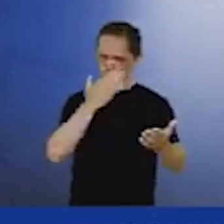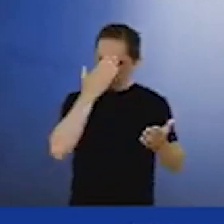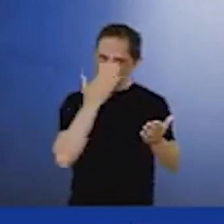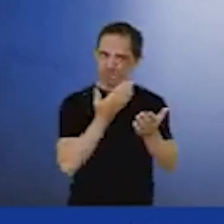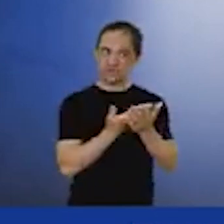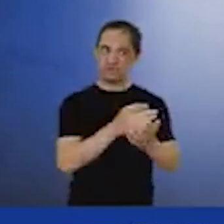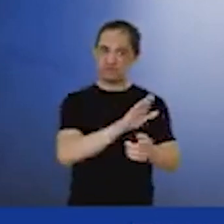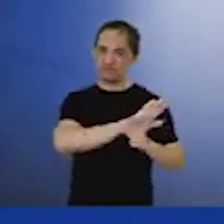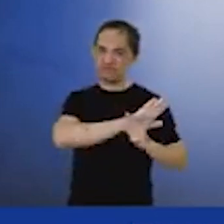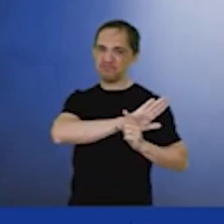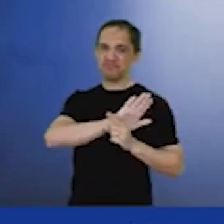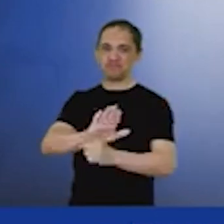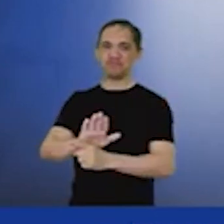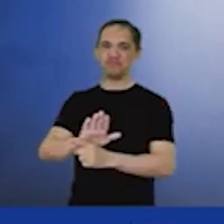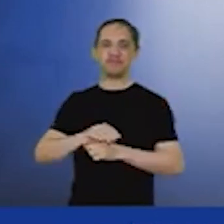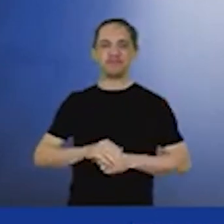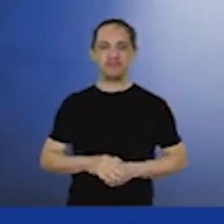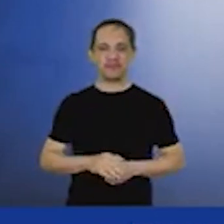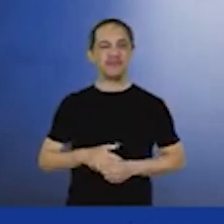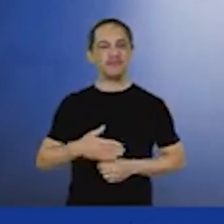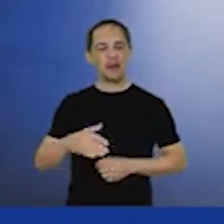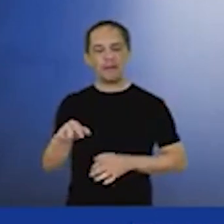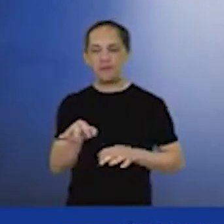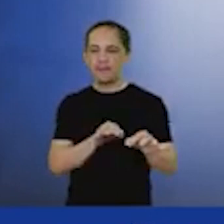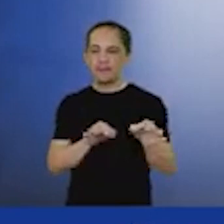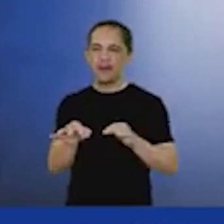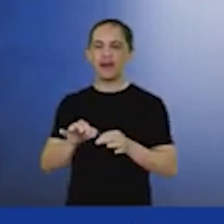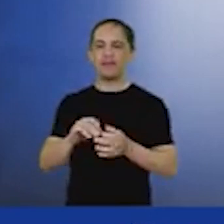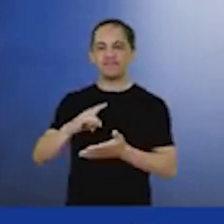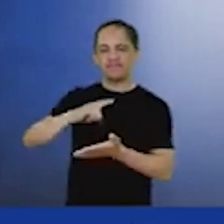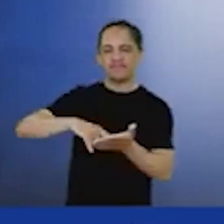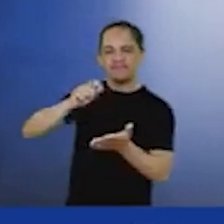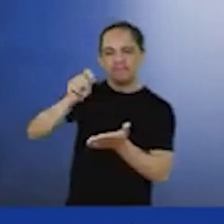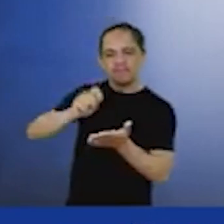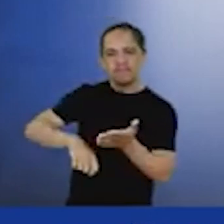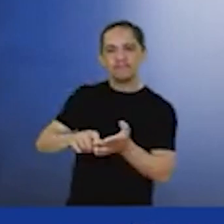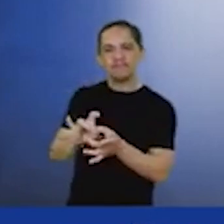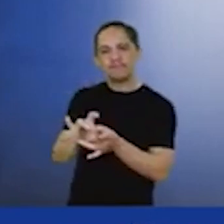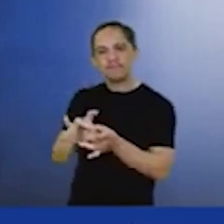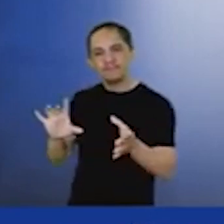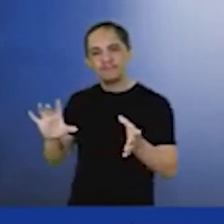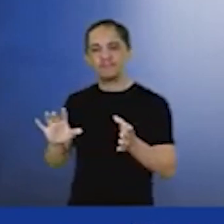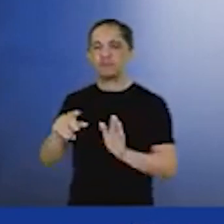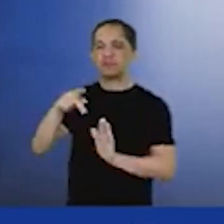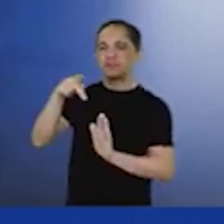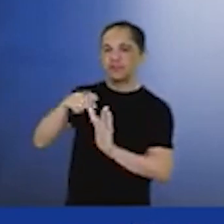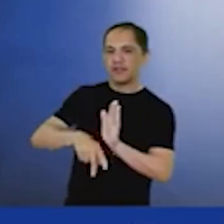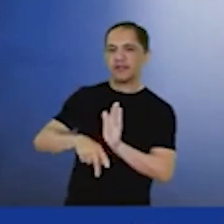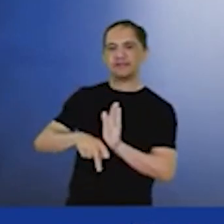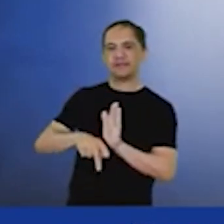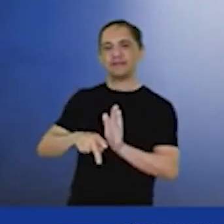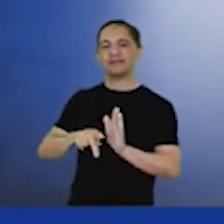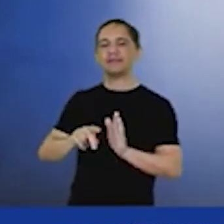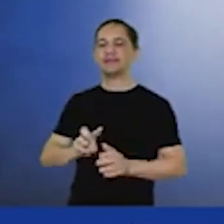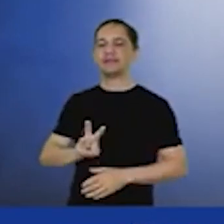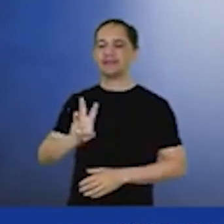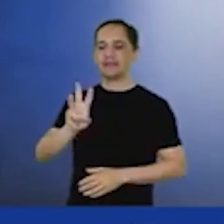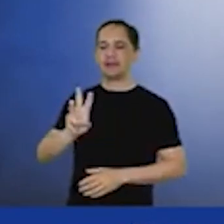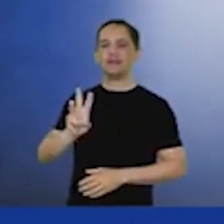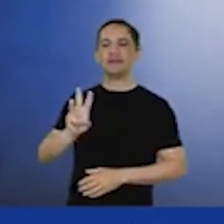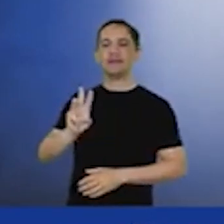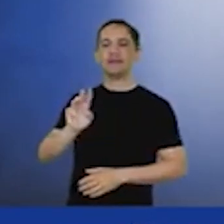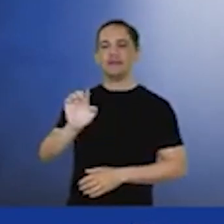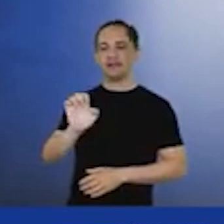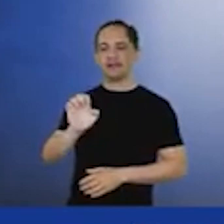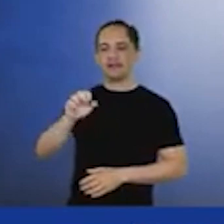ajudando pelo um bom licenciamento da dos projetos aí da W Energy e